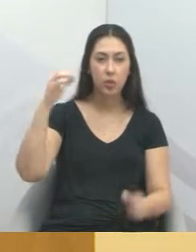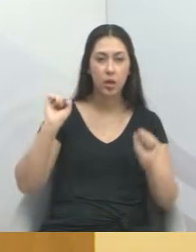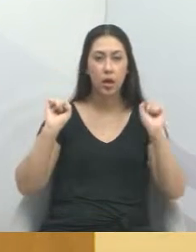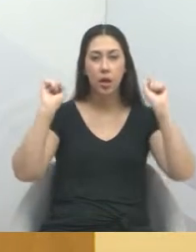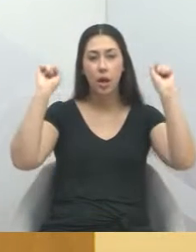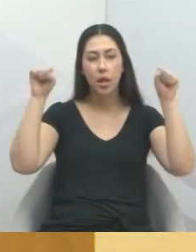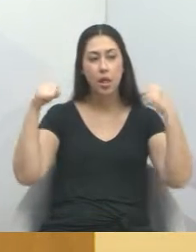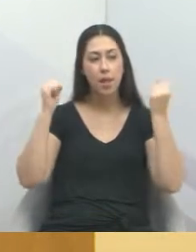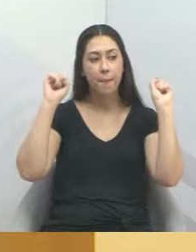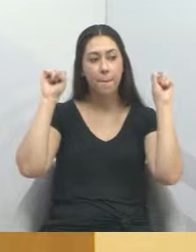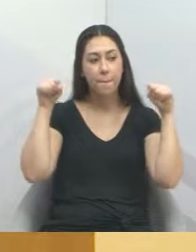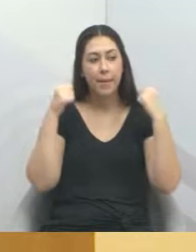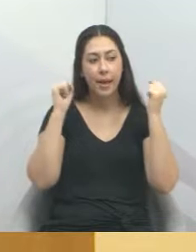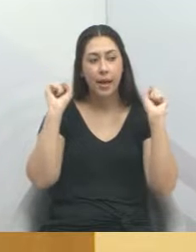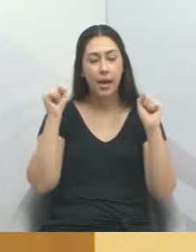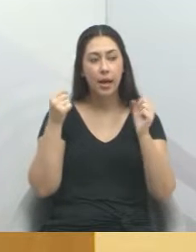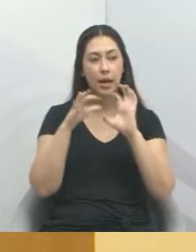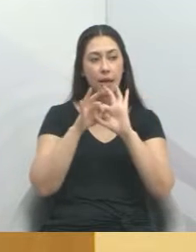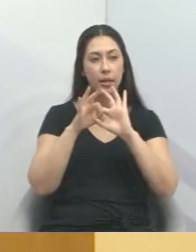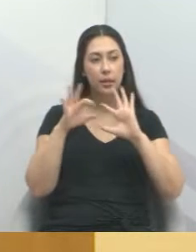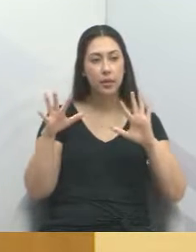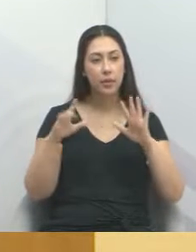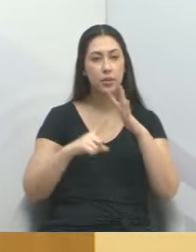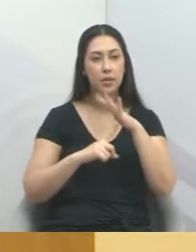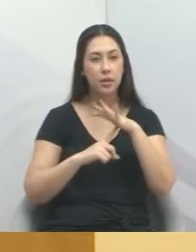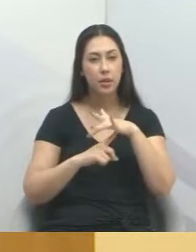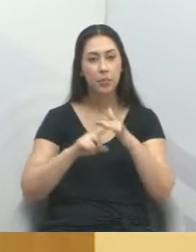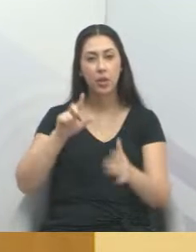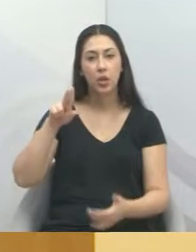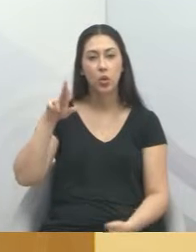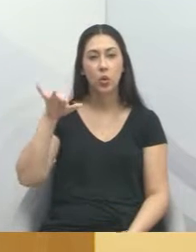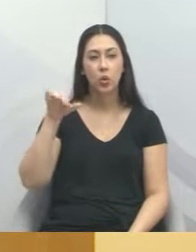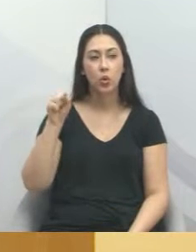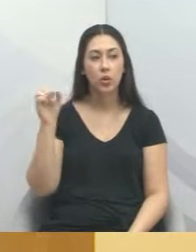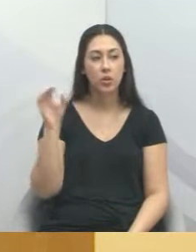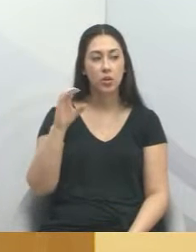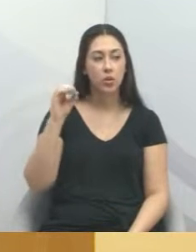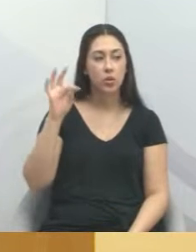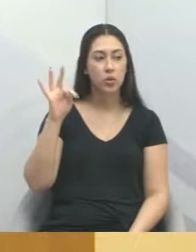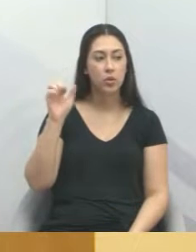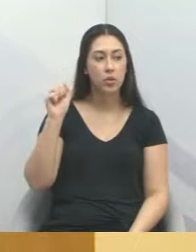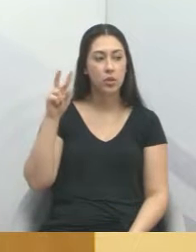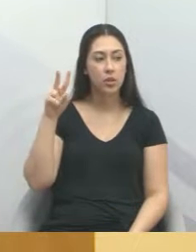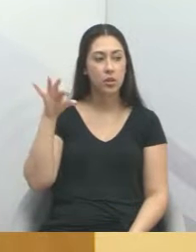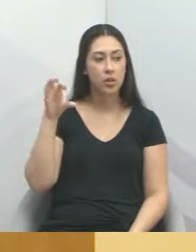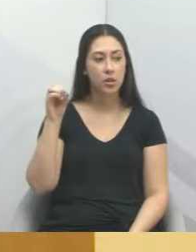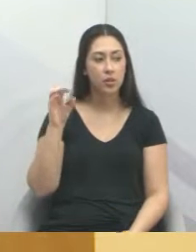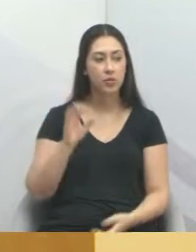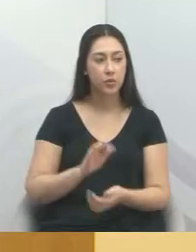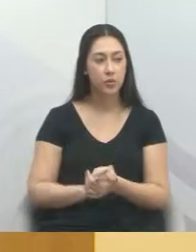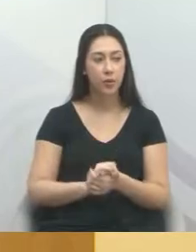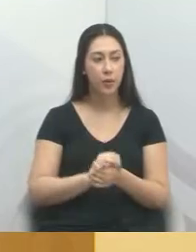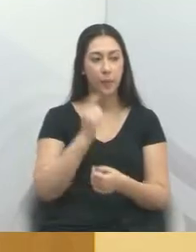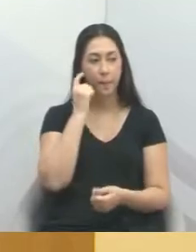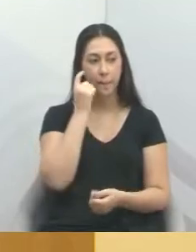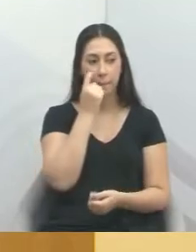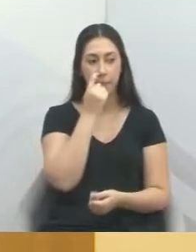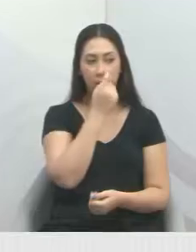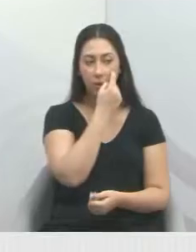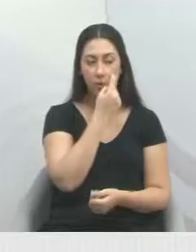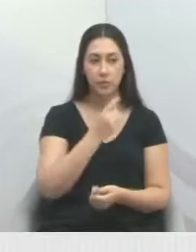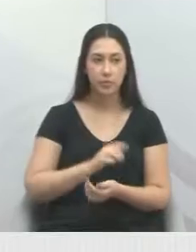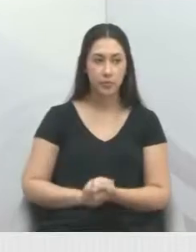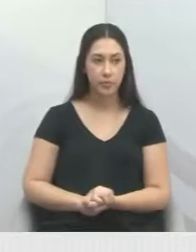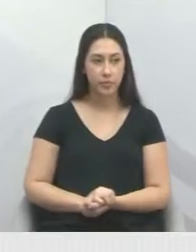de Ar Livre na Praça Luiz Otavo Leal, no Parque Minha Lua. Por favor.